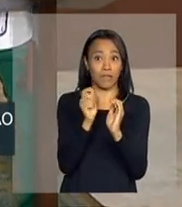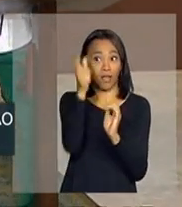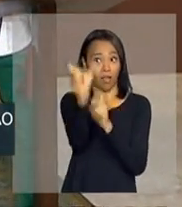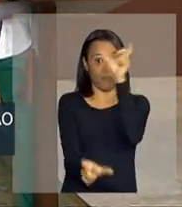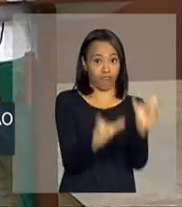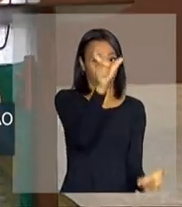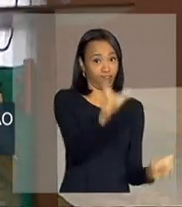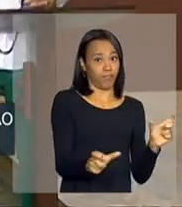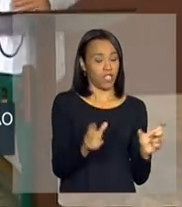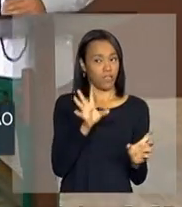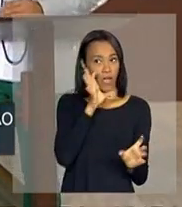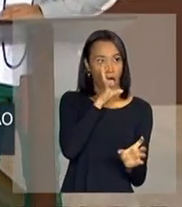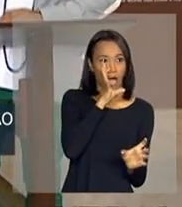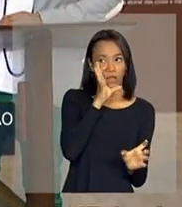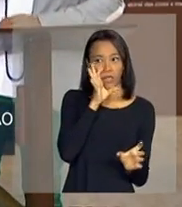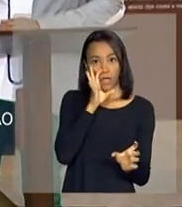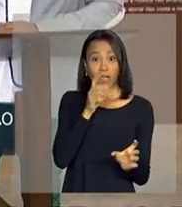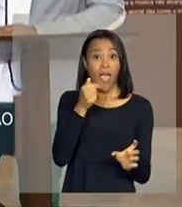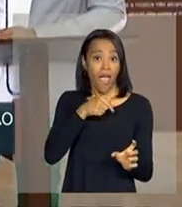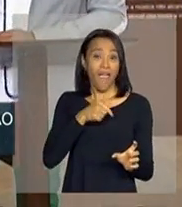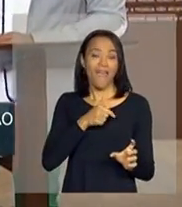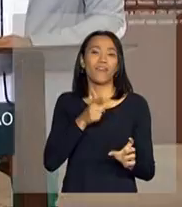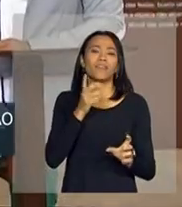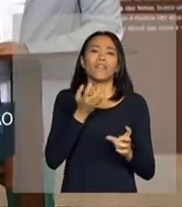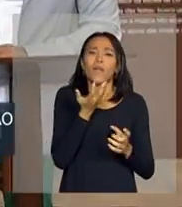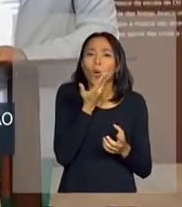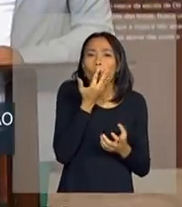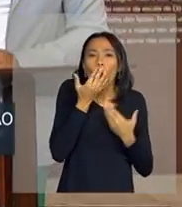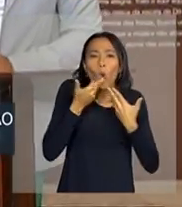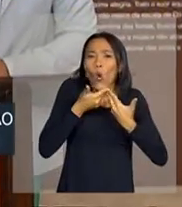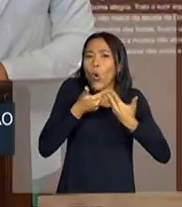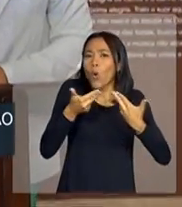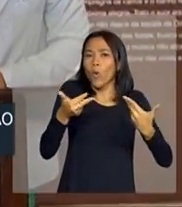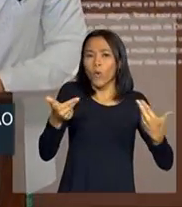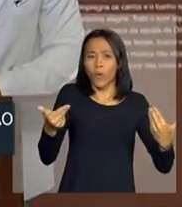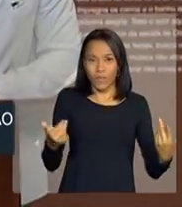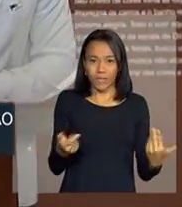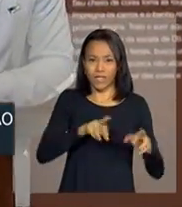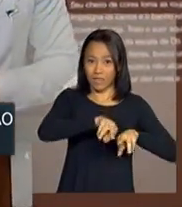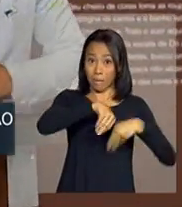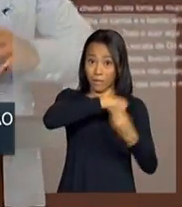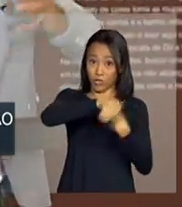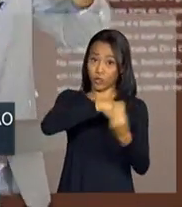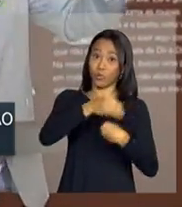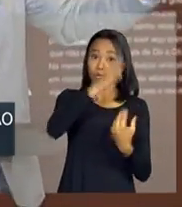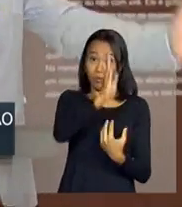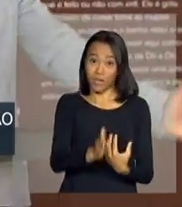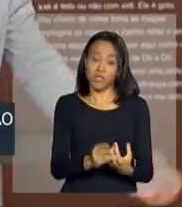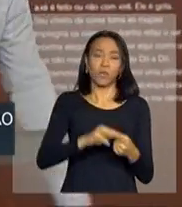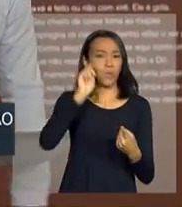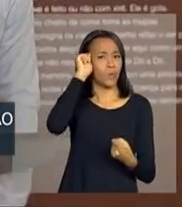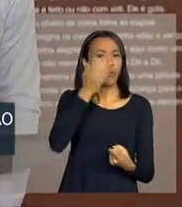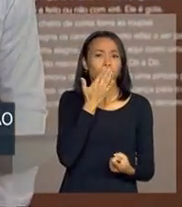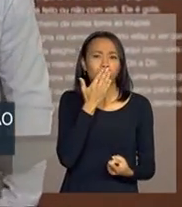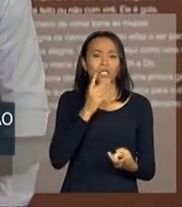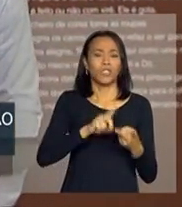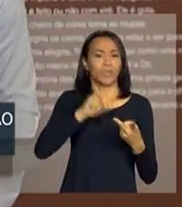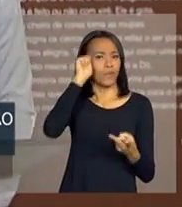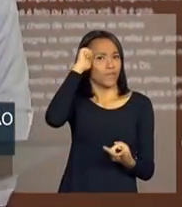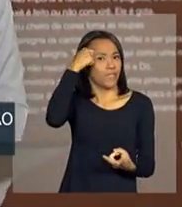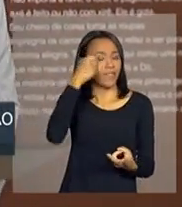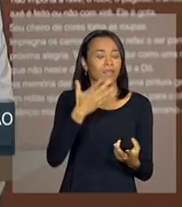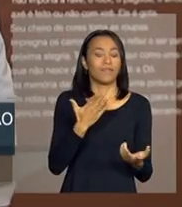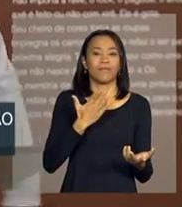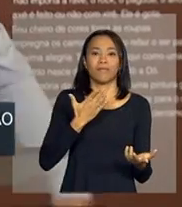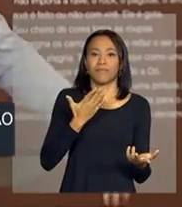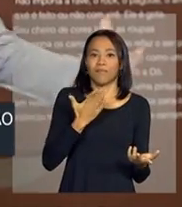observar, é ela que traz essas cores da miscigenação brasileira, o índio, o africano, meu